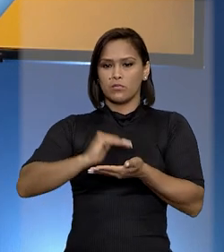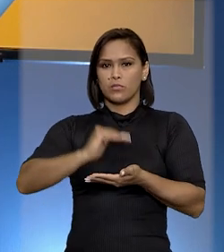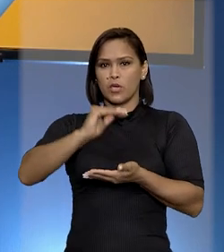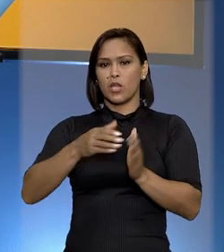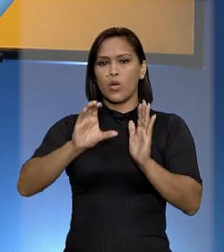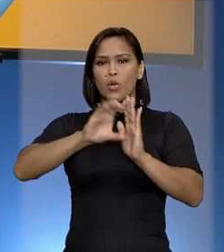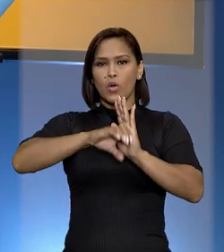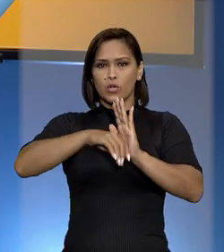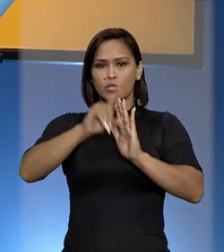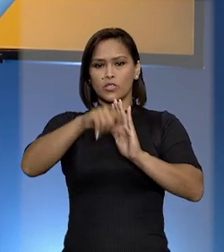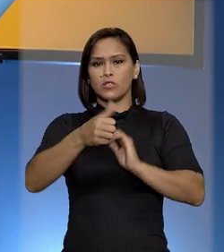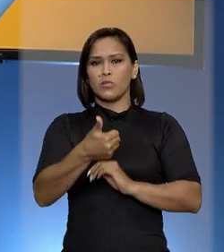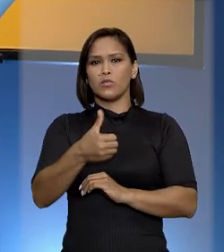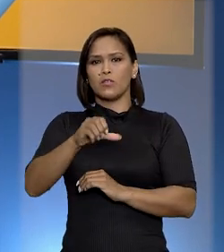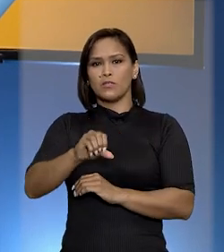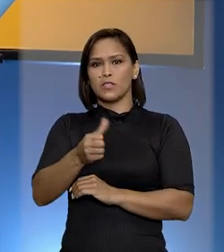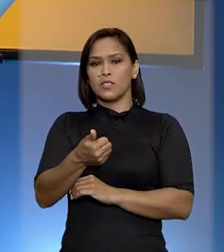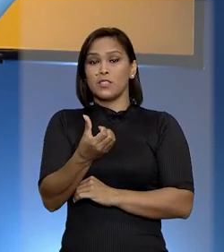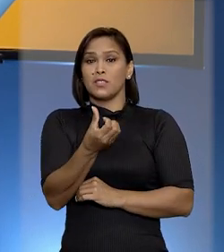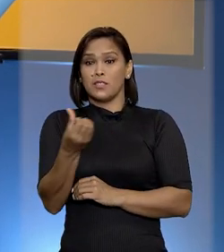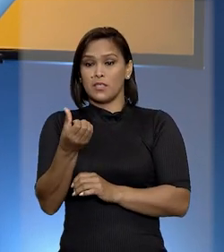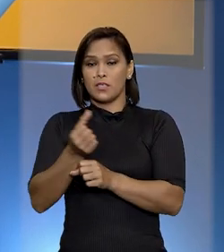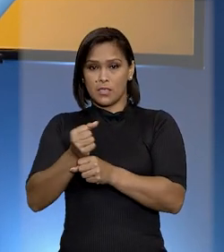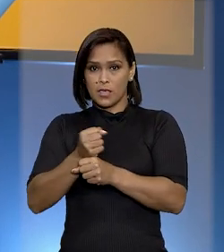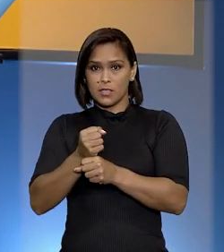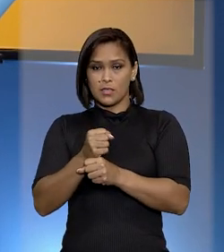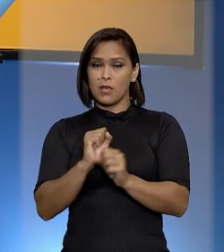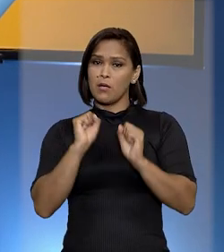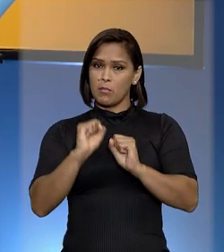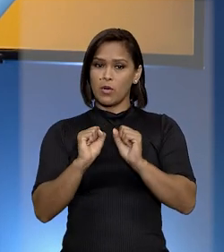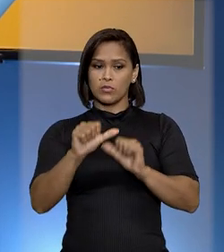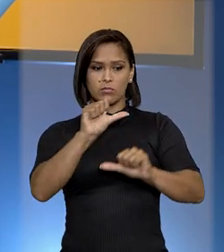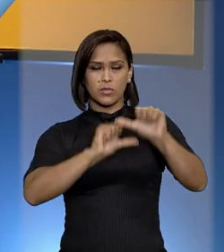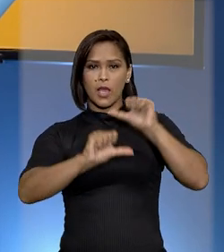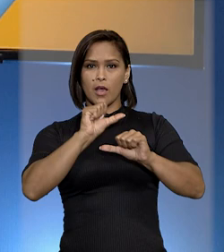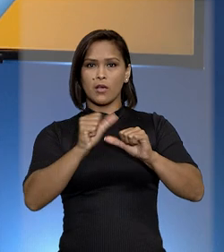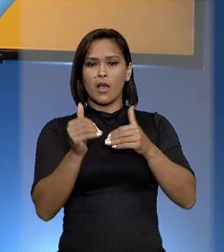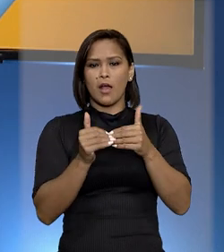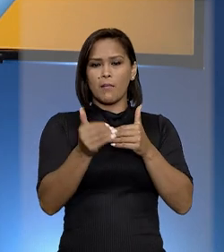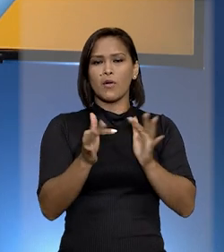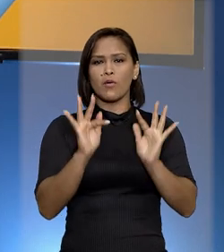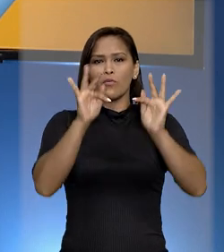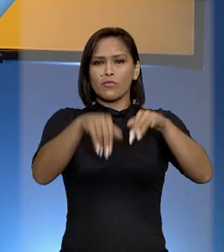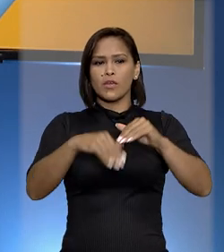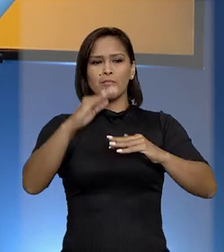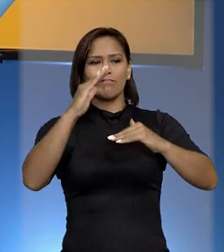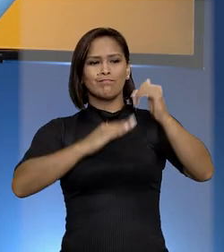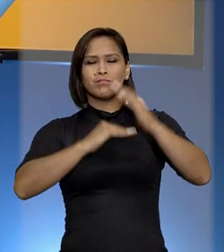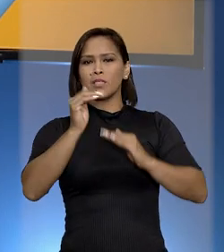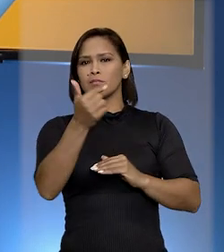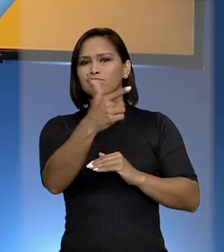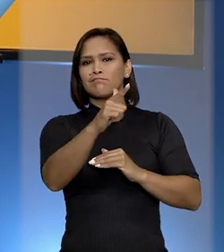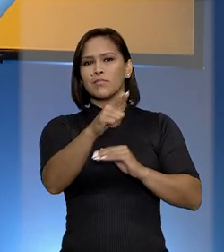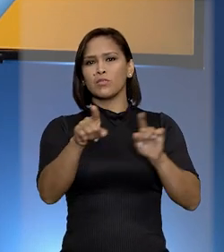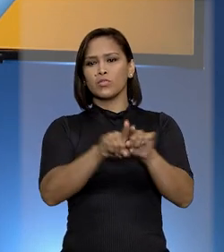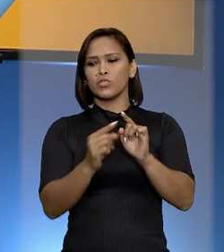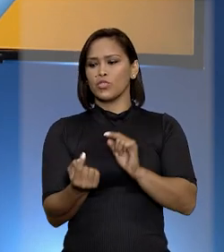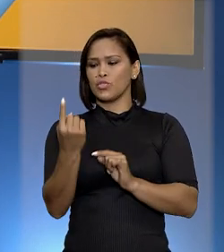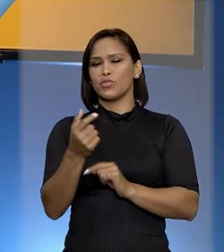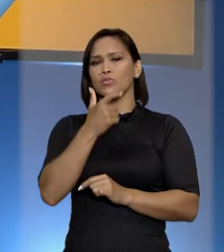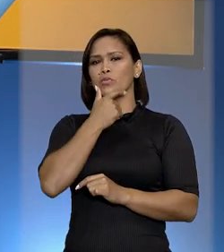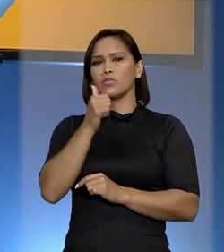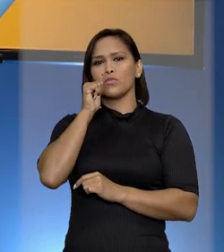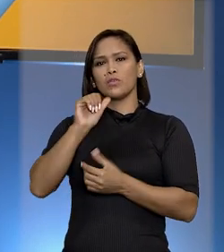imposto pelo Código Civil de 1916 pode ser alterado após o fim da incapacidade civil